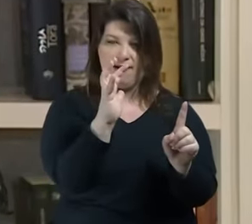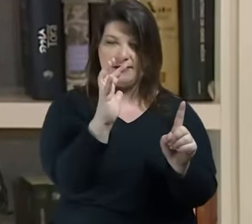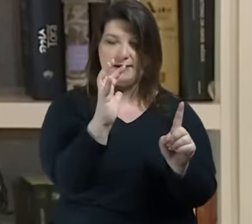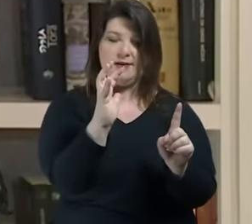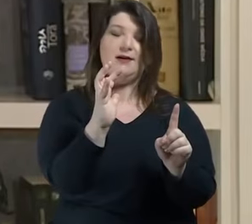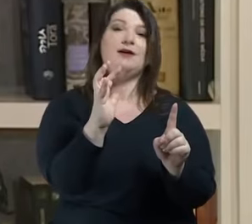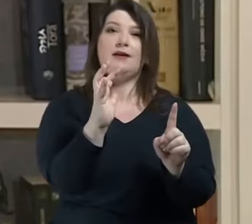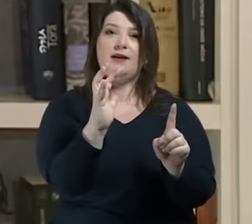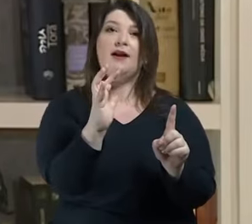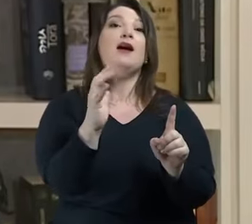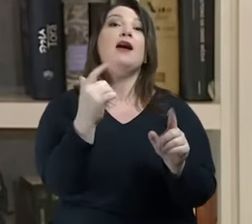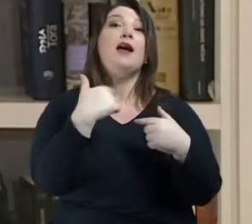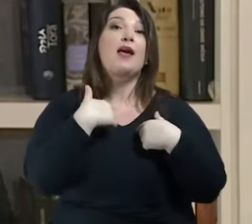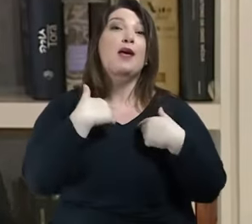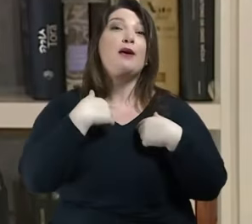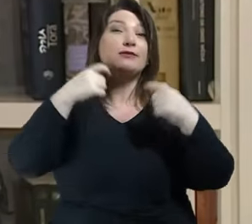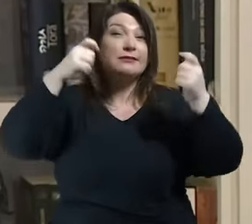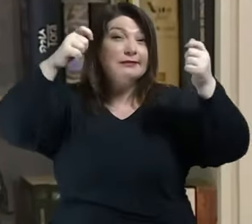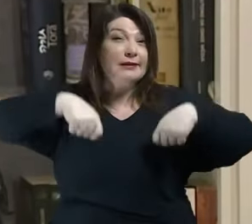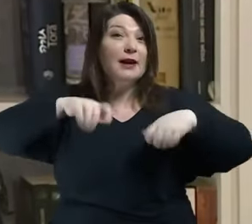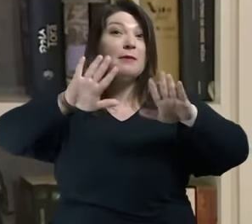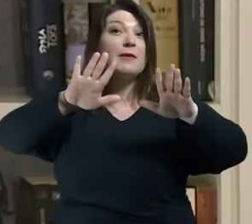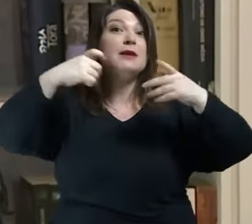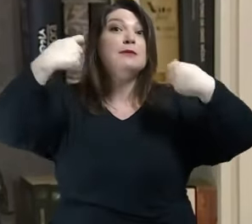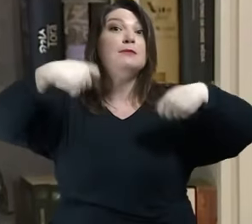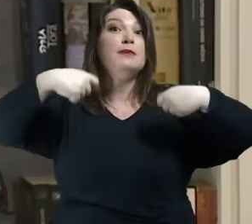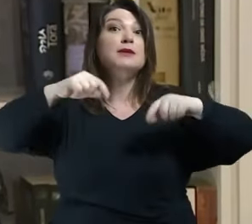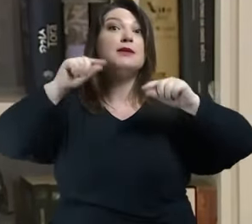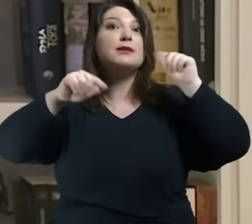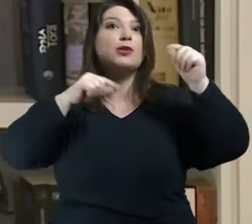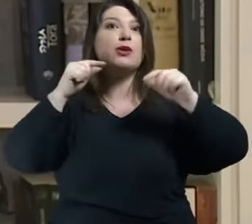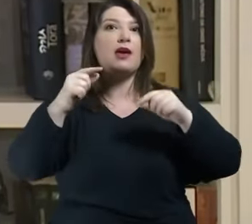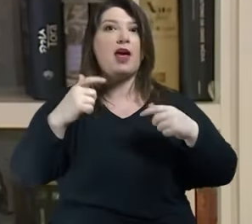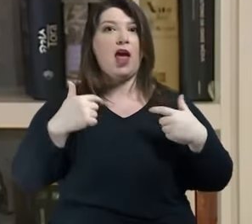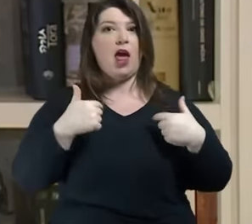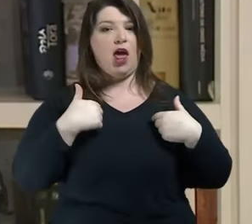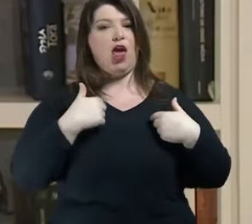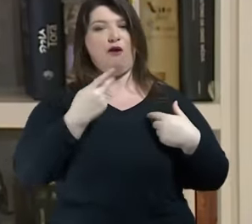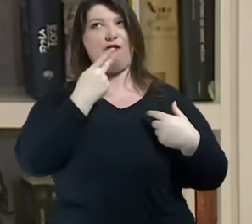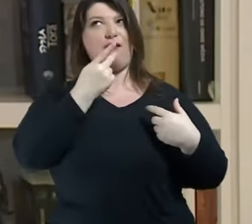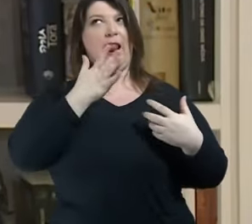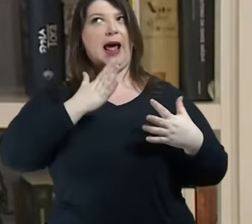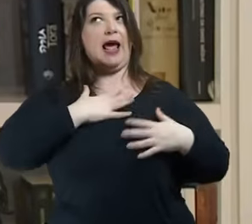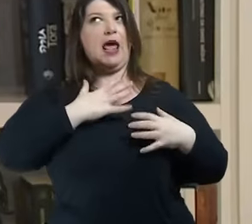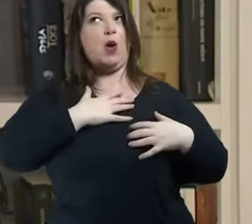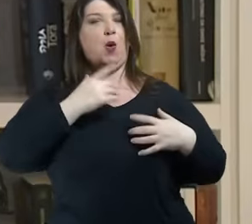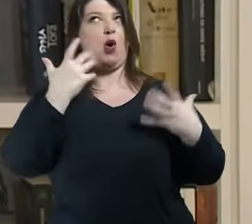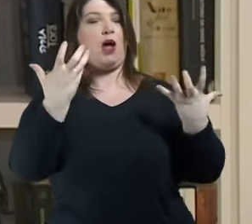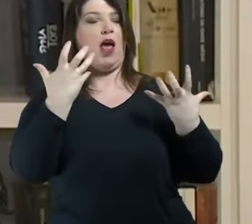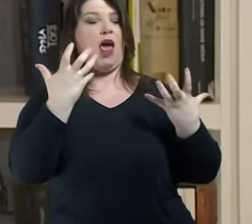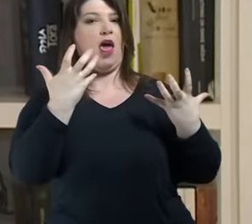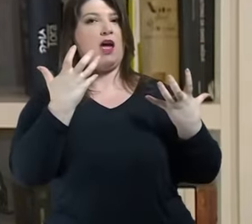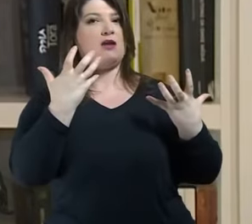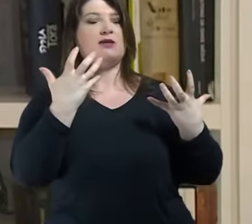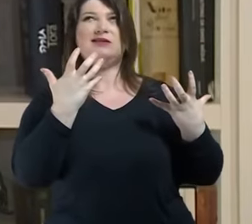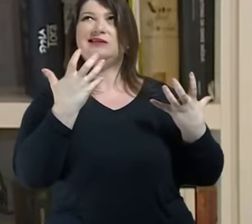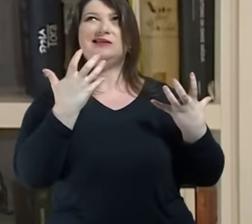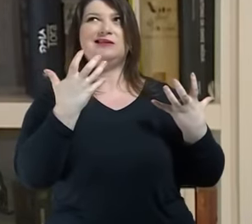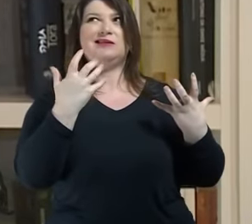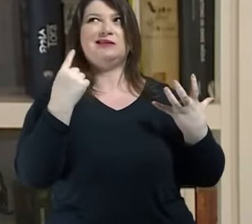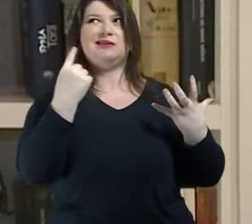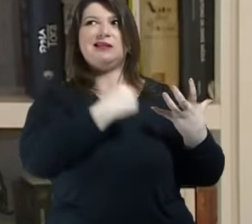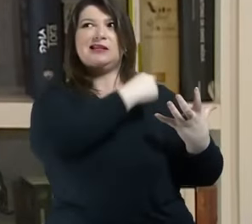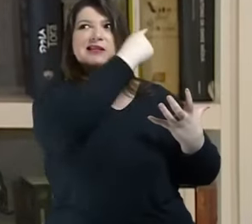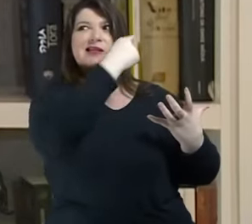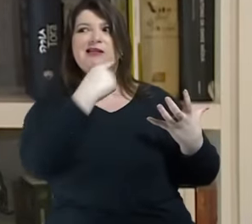porque se eu disser o que eu quero dizer eu serei cancelado e aqui vem um outro ponto contraditório